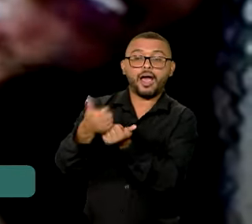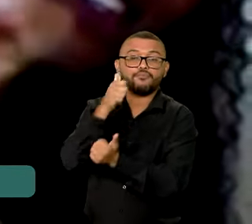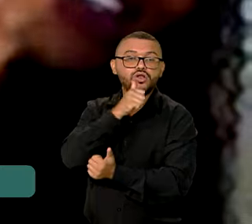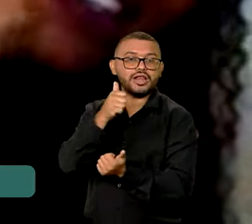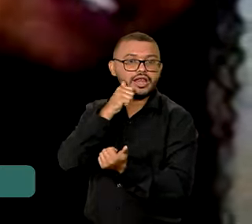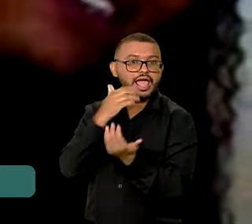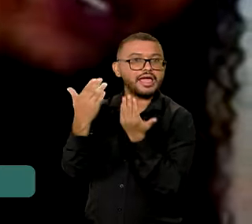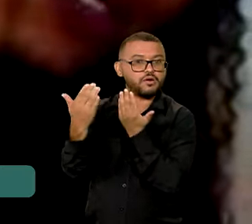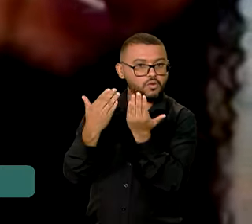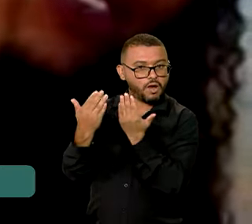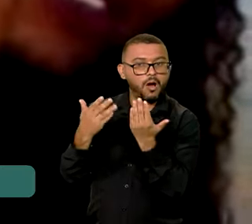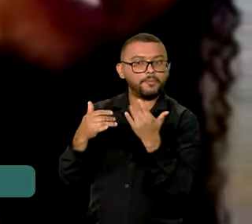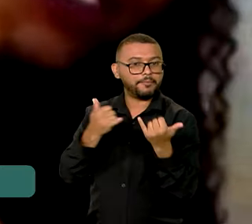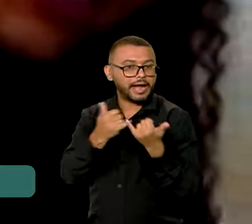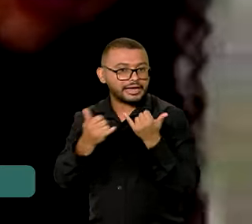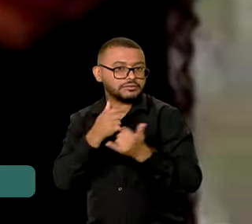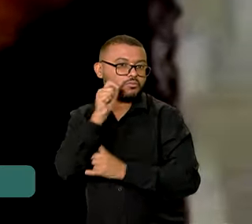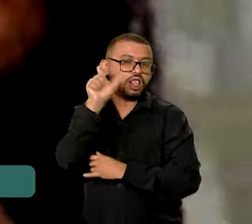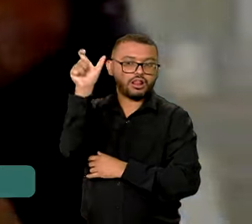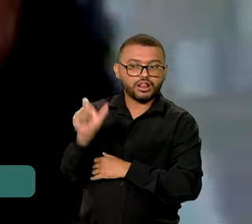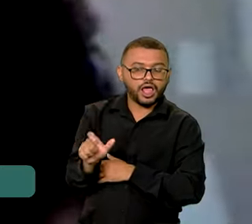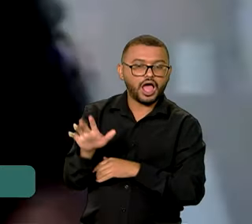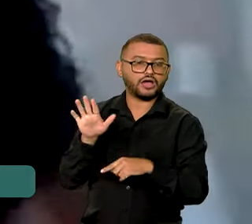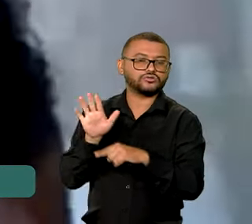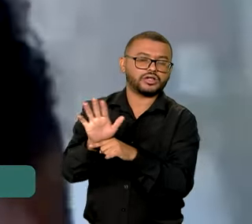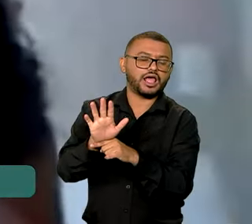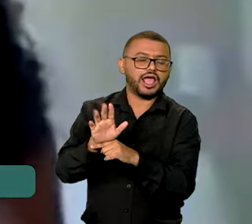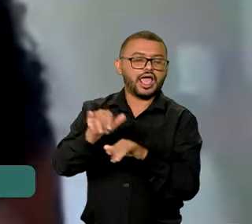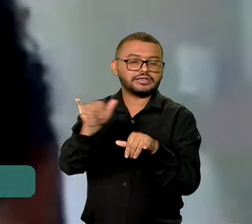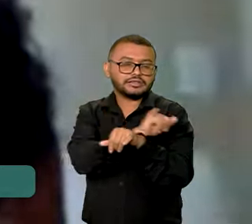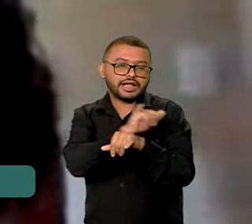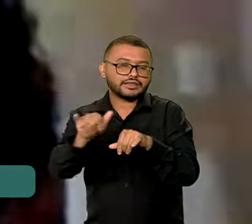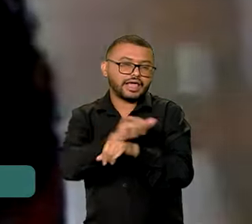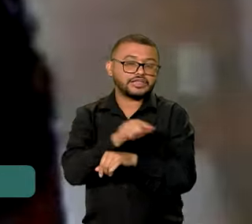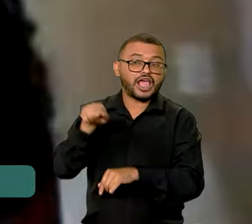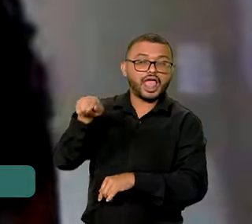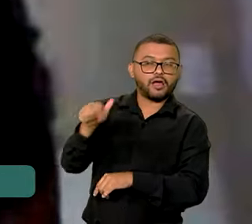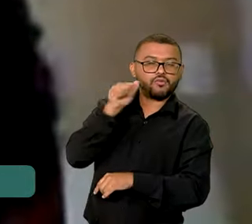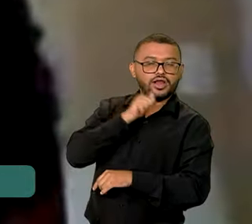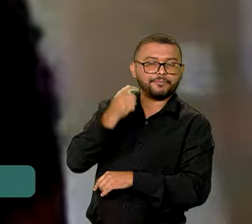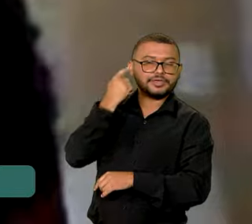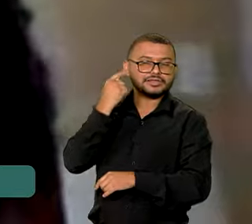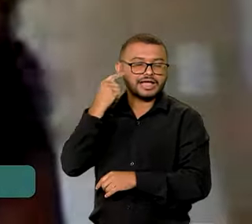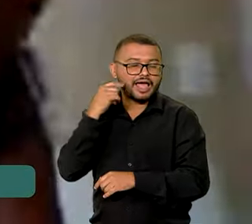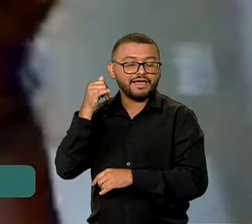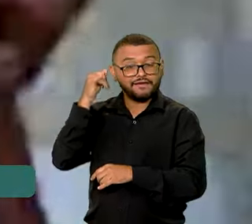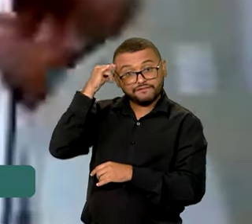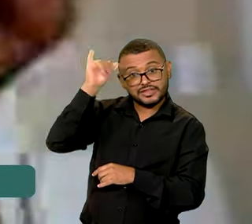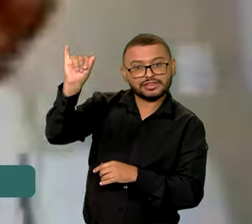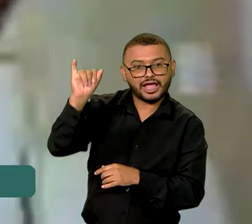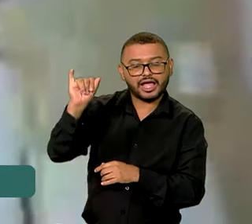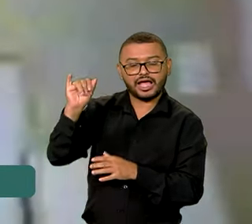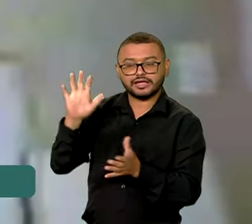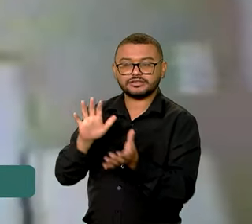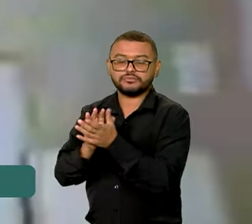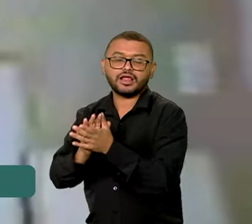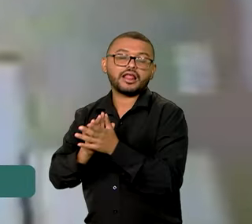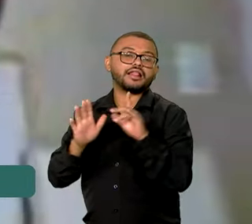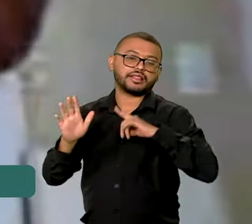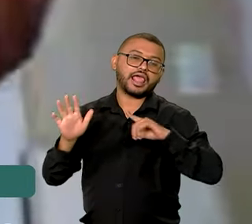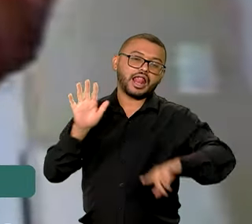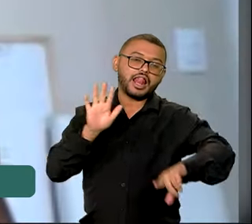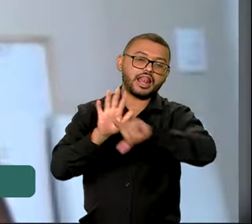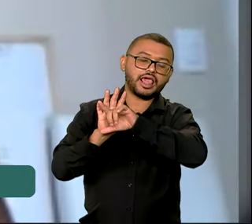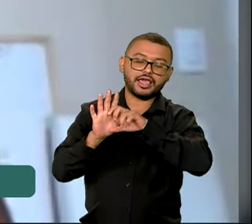semelhantes. E entre as ferramentas que auxiliaram Cleide Mar a vencer as relações abusivas, estava a Lei Maria da